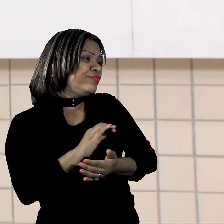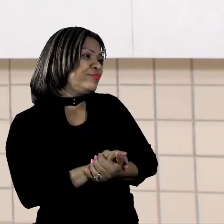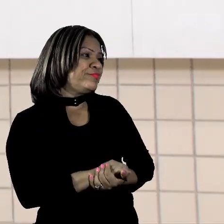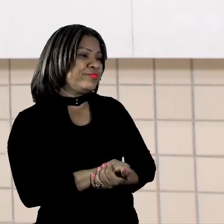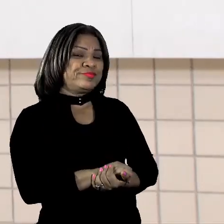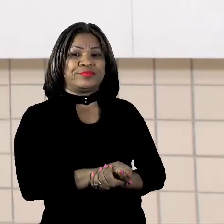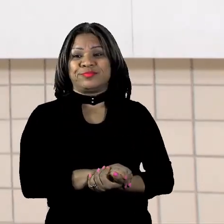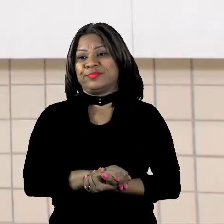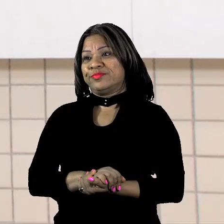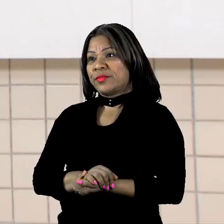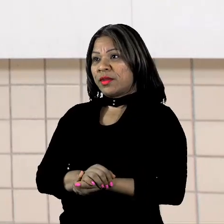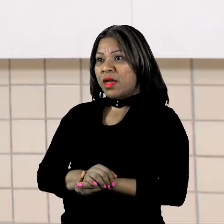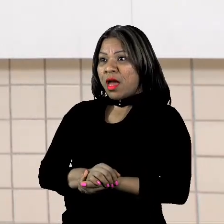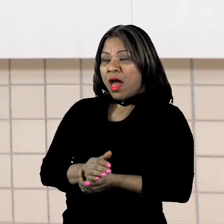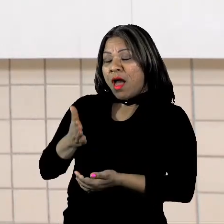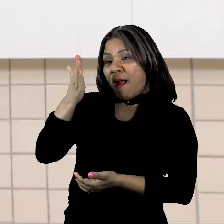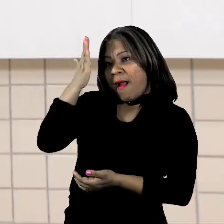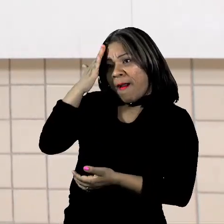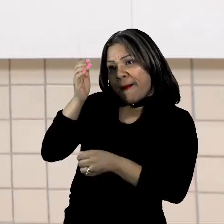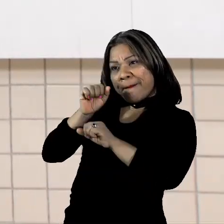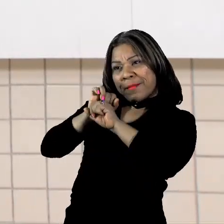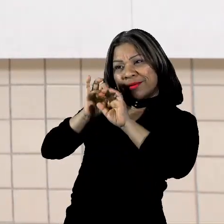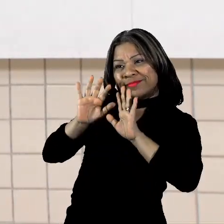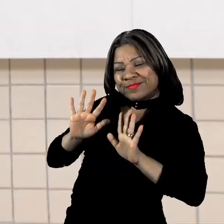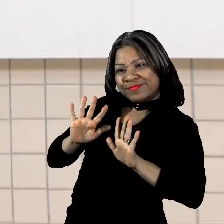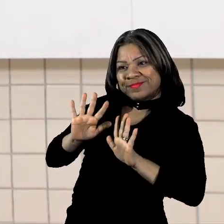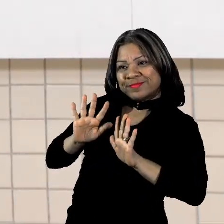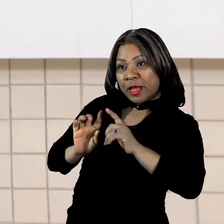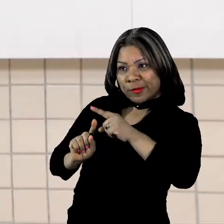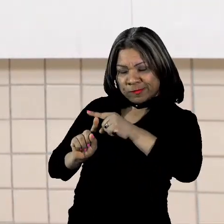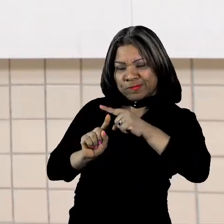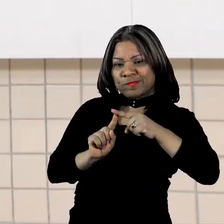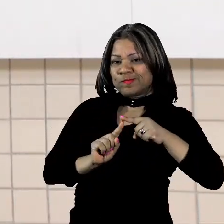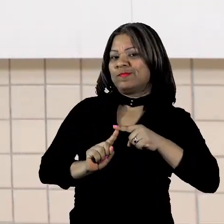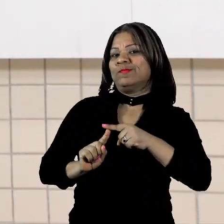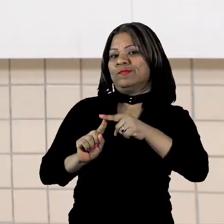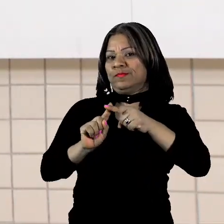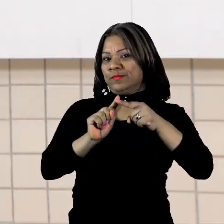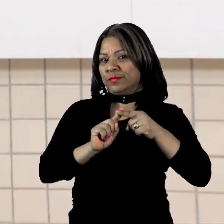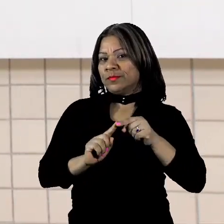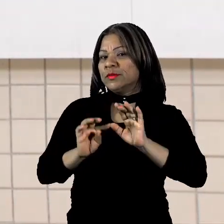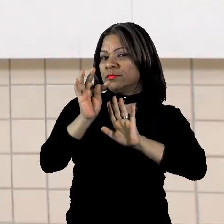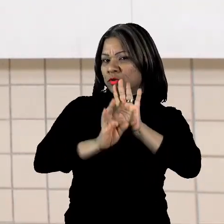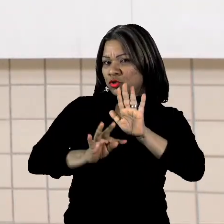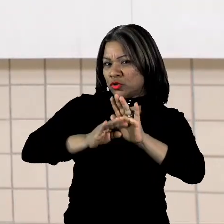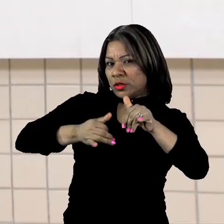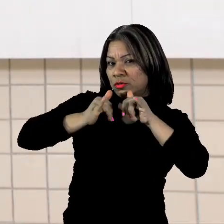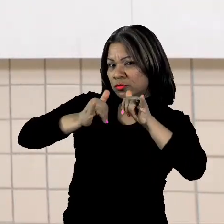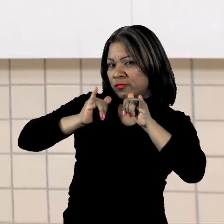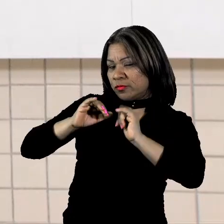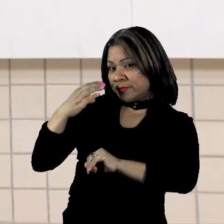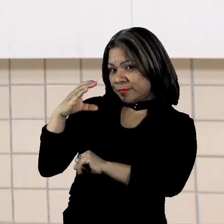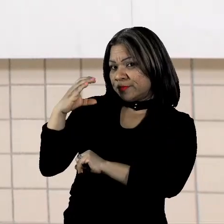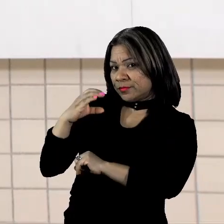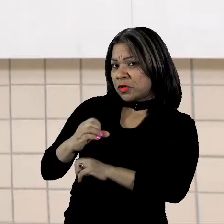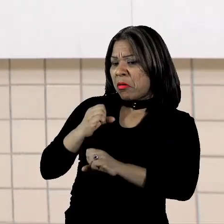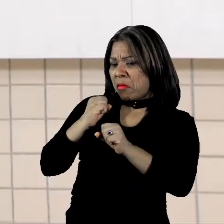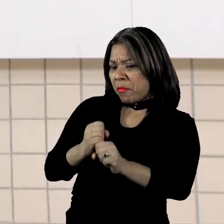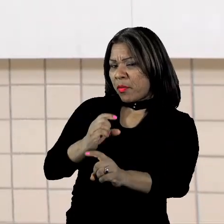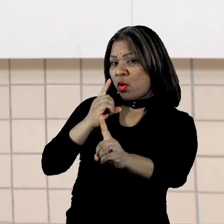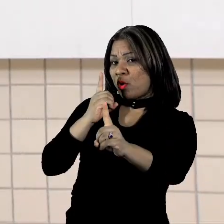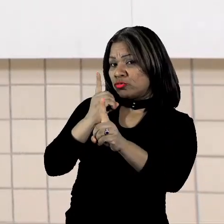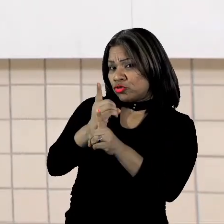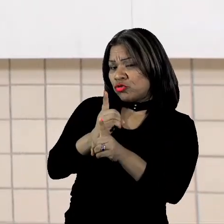Mentes brilhantes, esses tipos de texto de divulgação científica, você pode encontrar nos mais